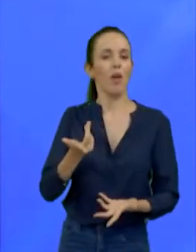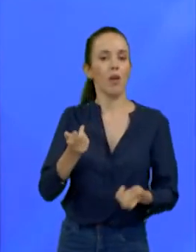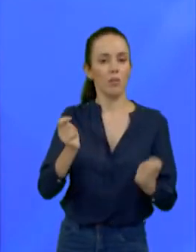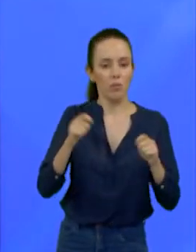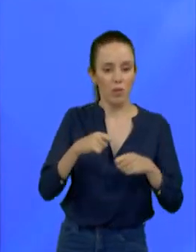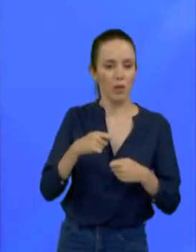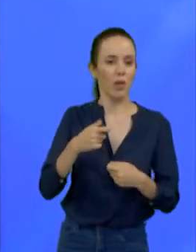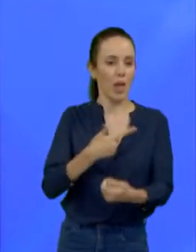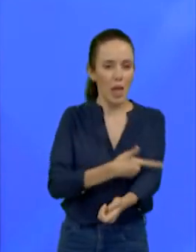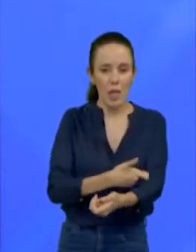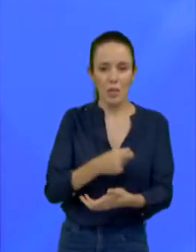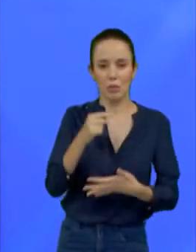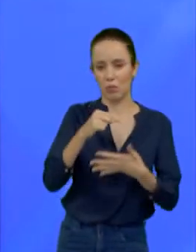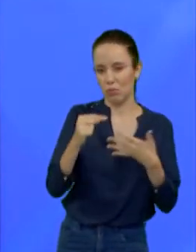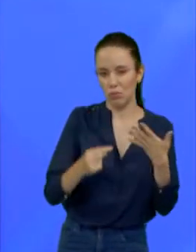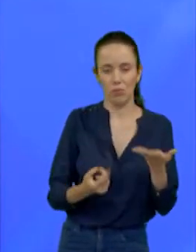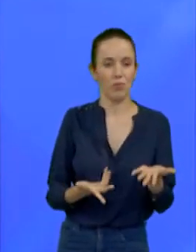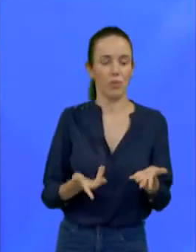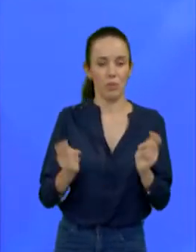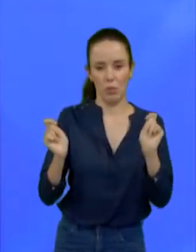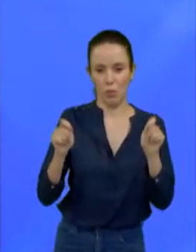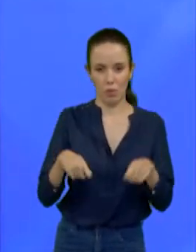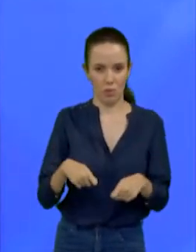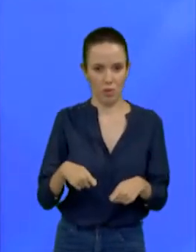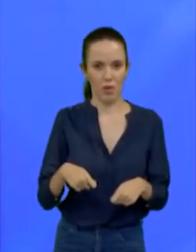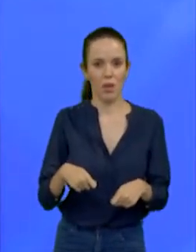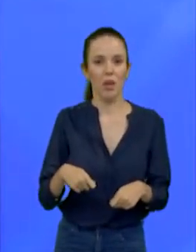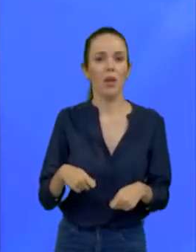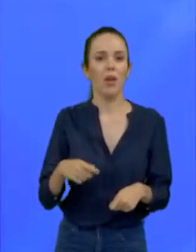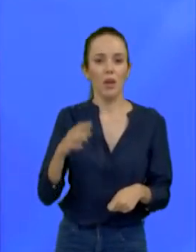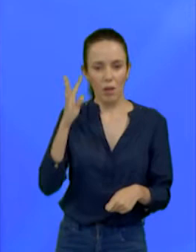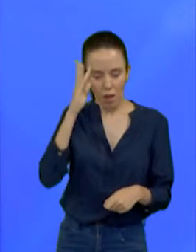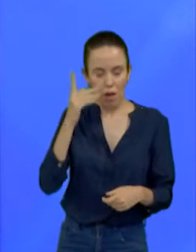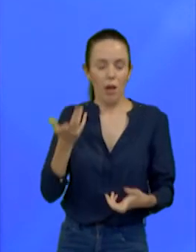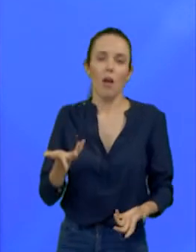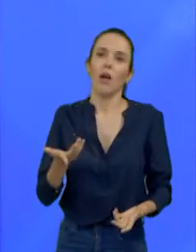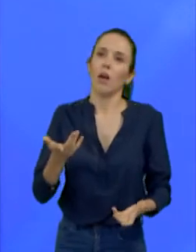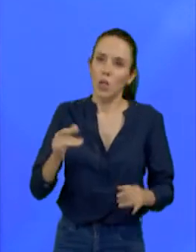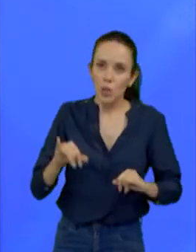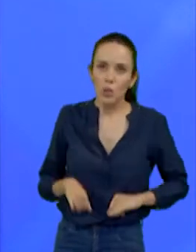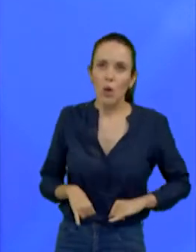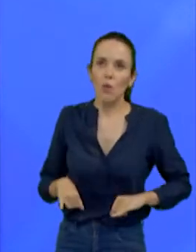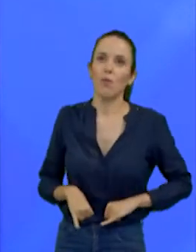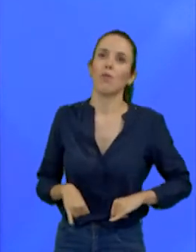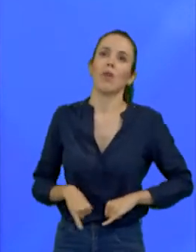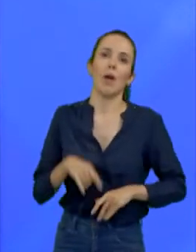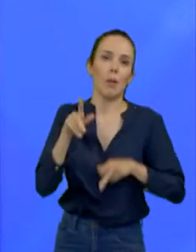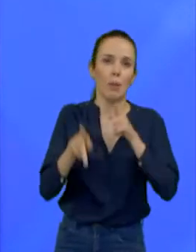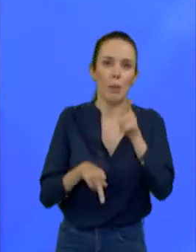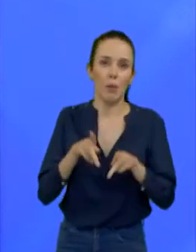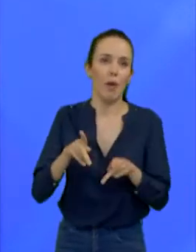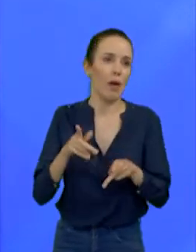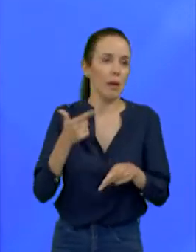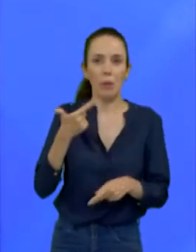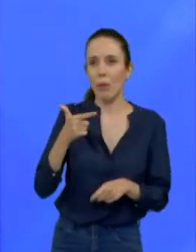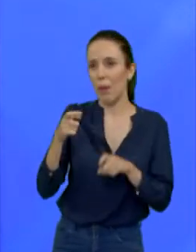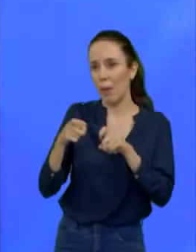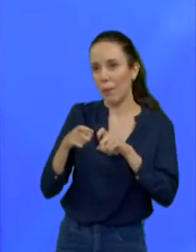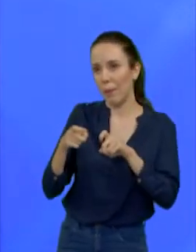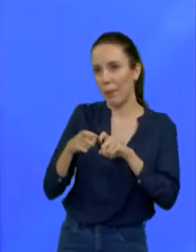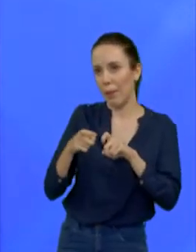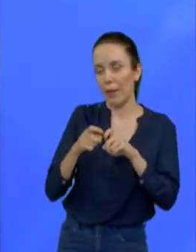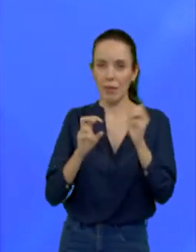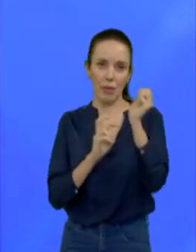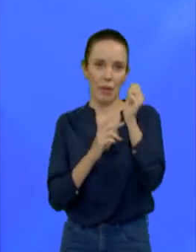naturalizar que nossos pacientes subam serra, que se exportem nossos pacientes. Isso é responsabilidade do nosso município, do